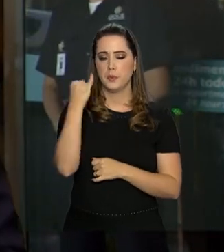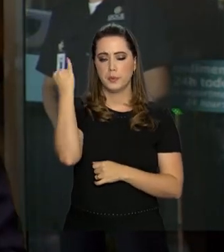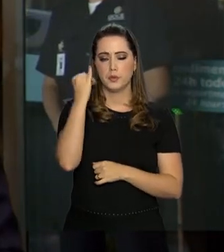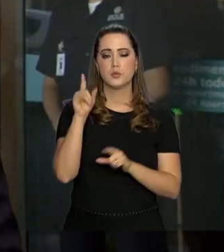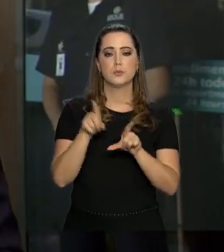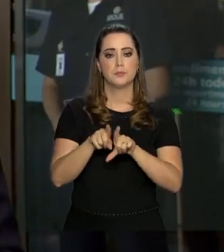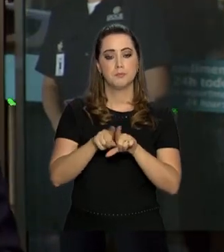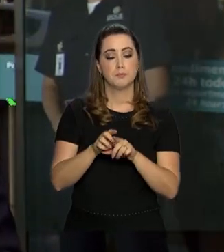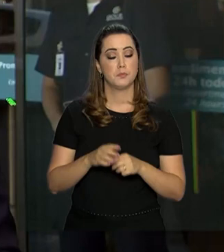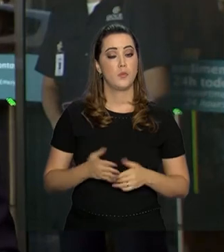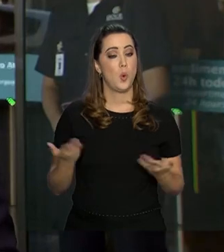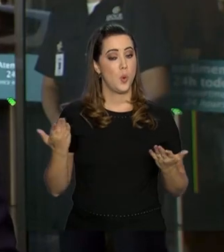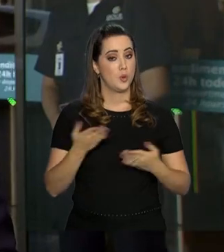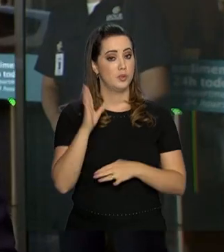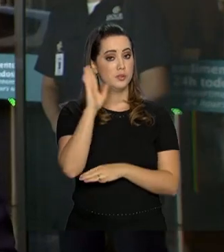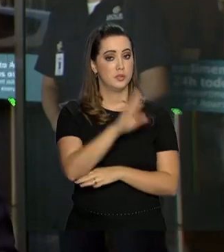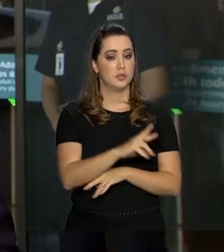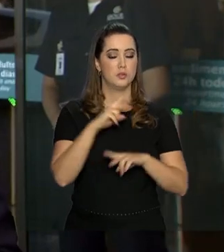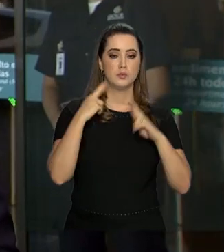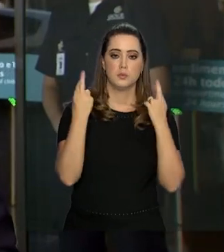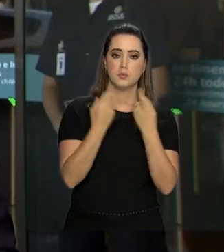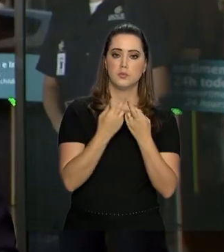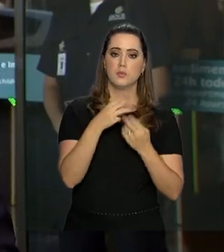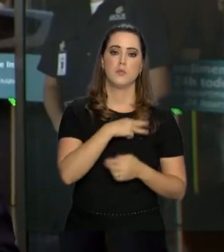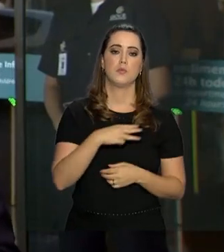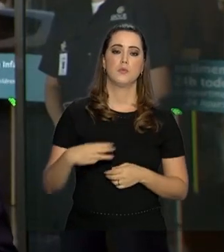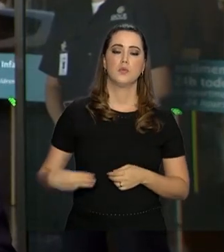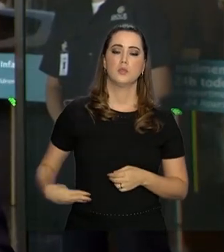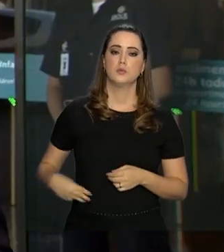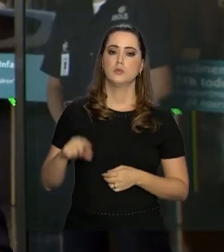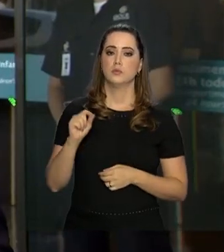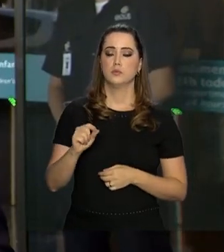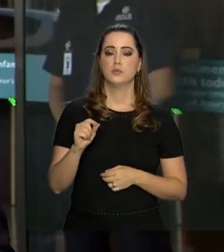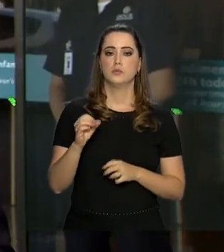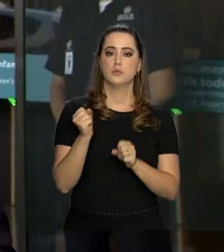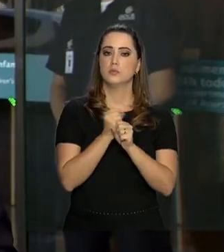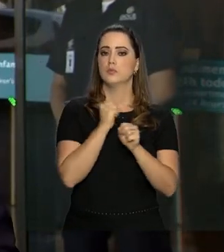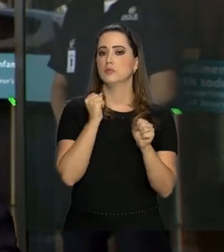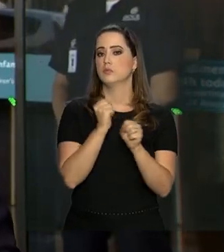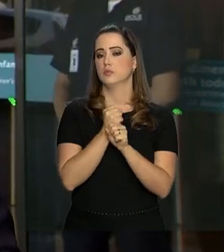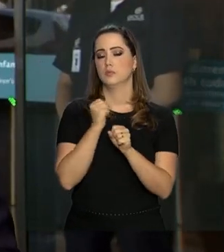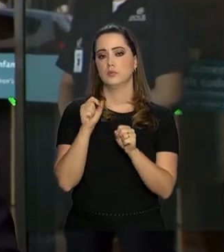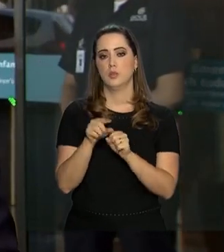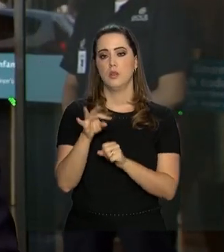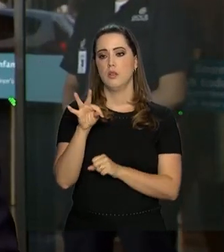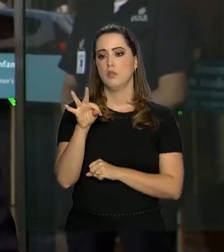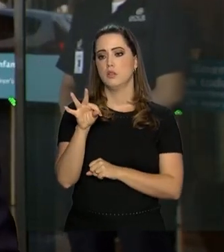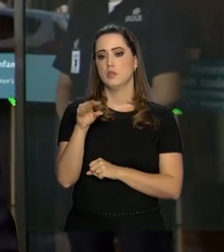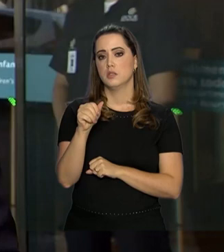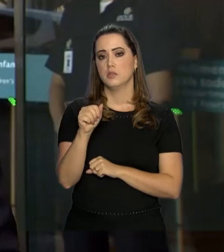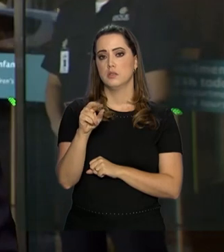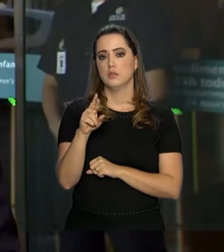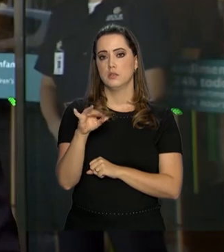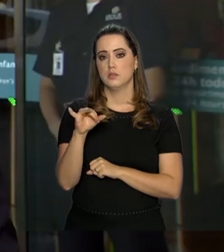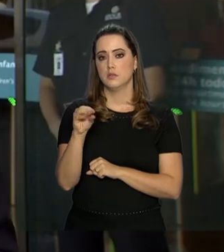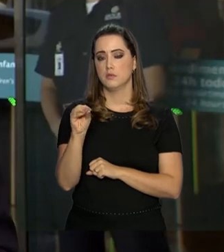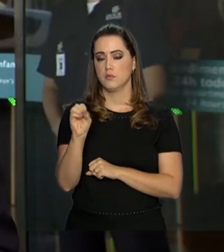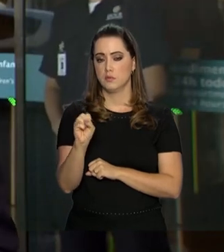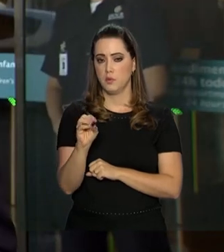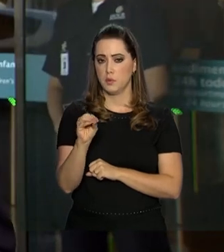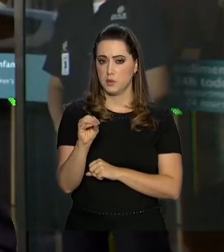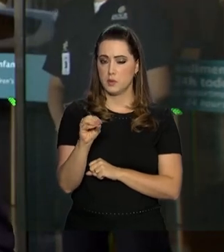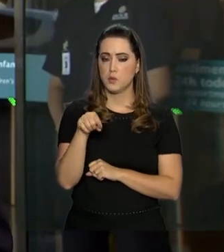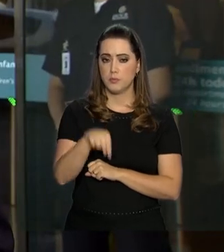Nessa tarde, o presidente se reuniu com o ministro da Infraestrutura, Tarcísio Gomes de Freitas,